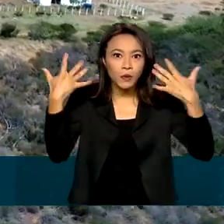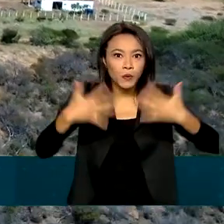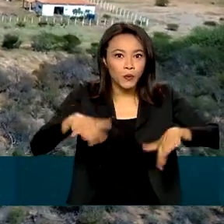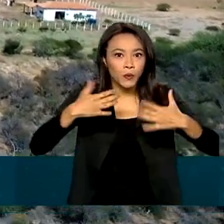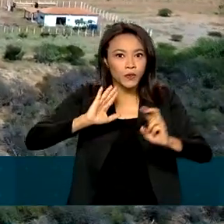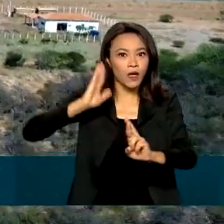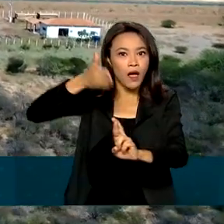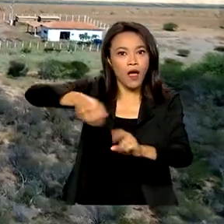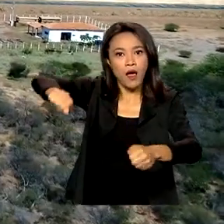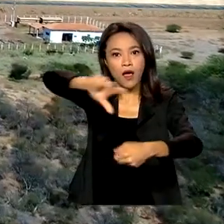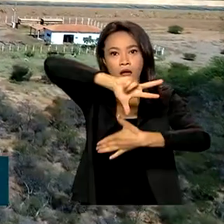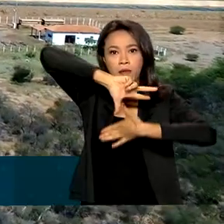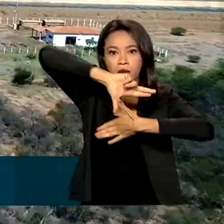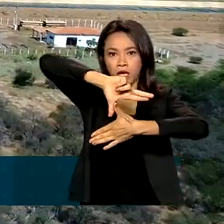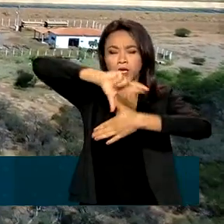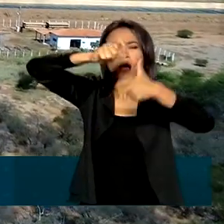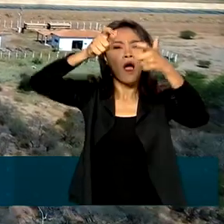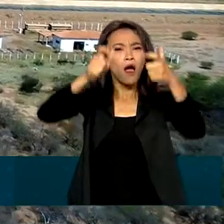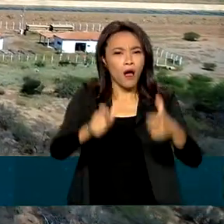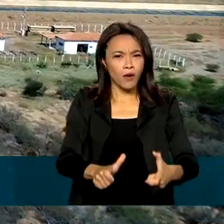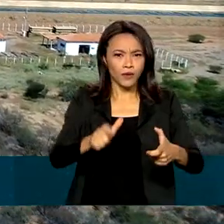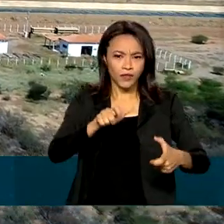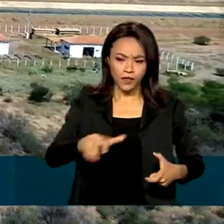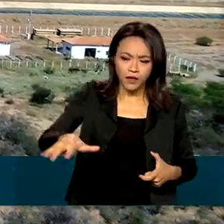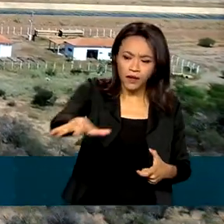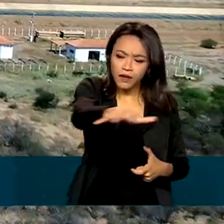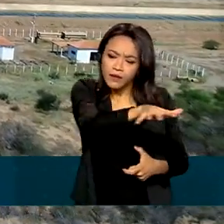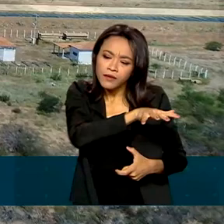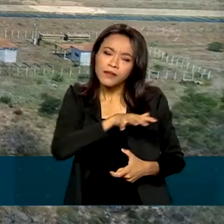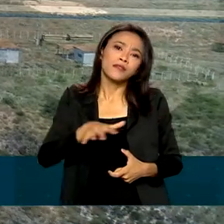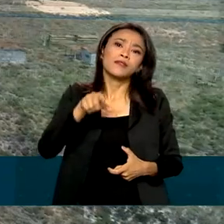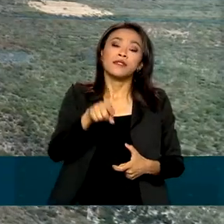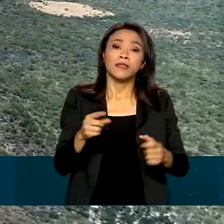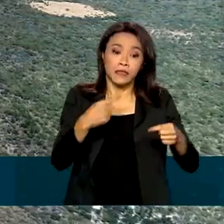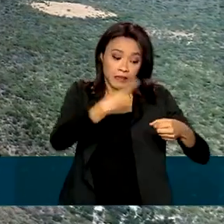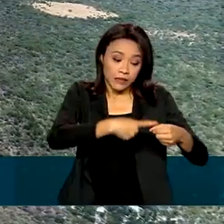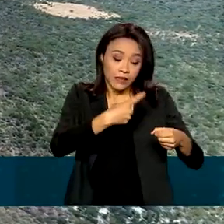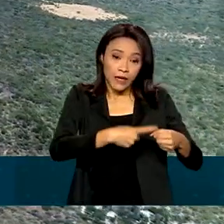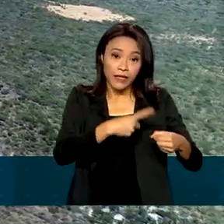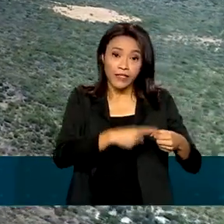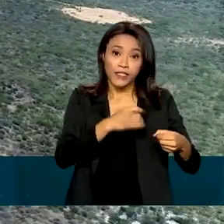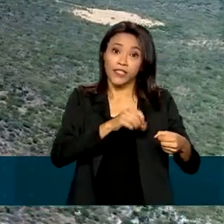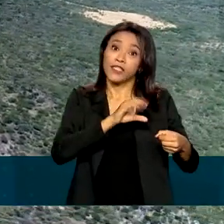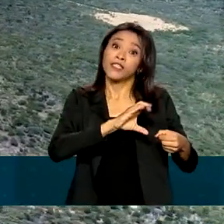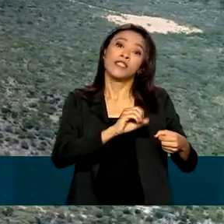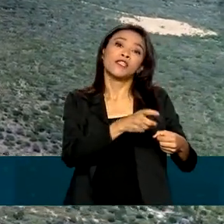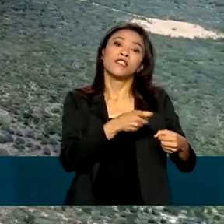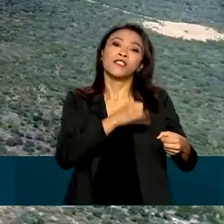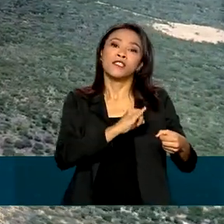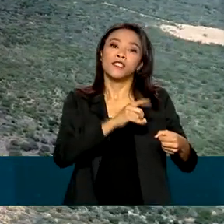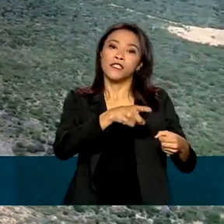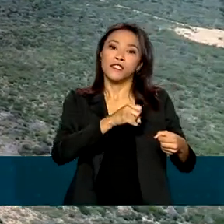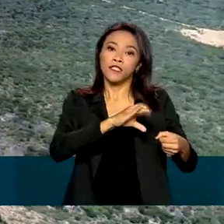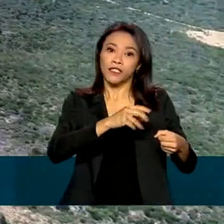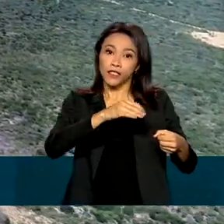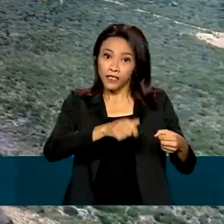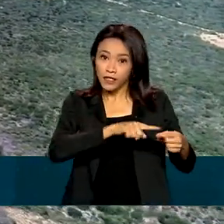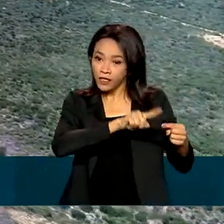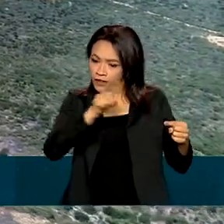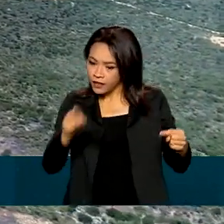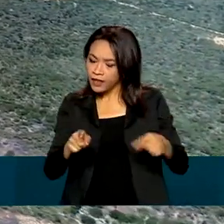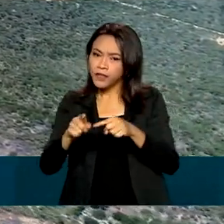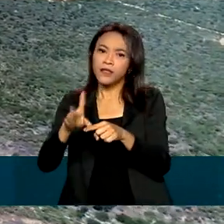Latina. Localizado na região do Médio São Francisco, entre os municípios de Chiquichique e Itaguaçu, na Bahia, o